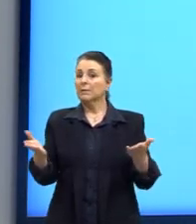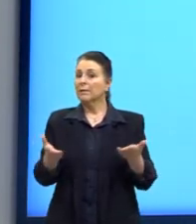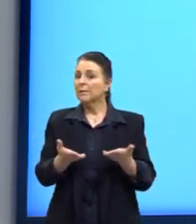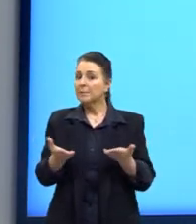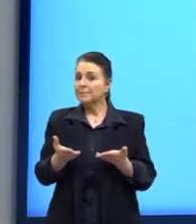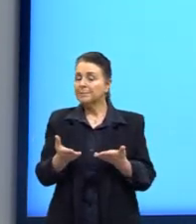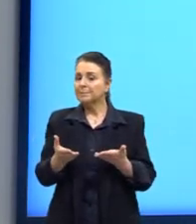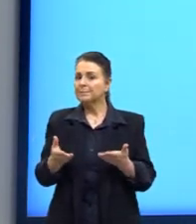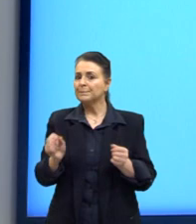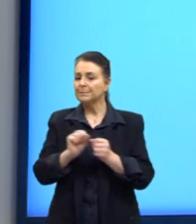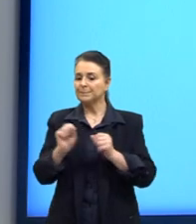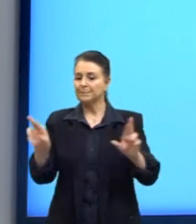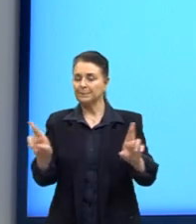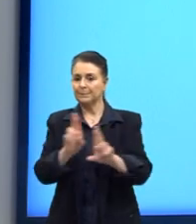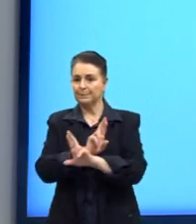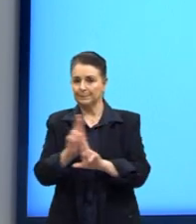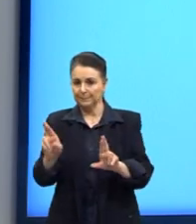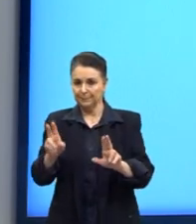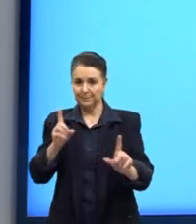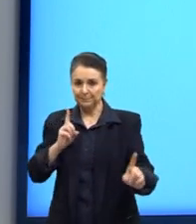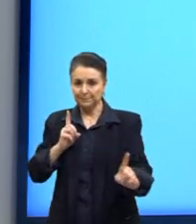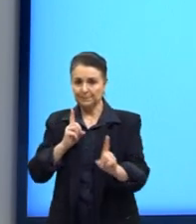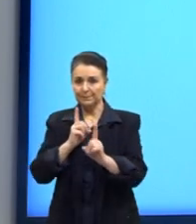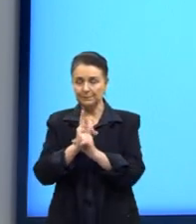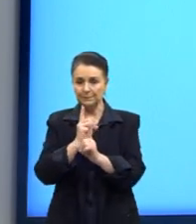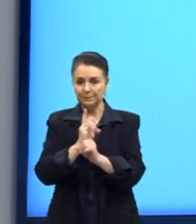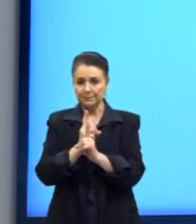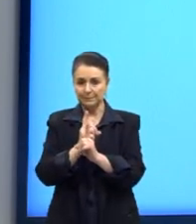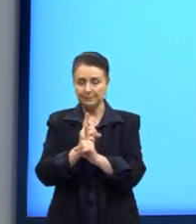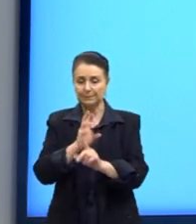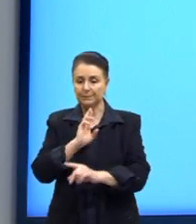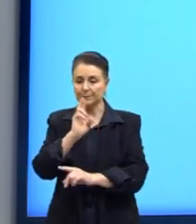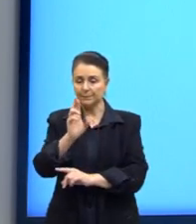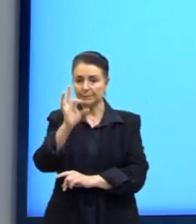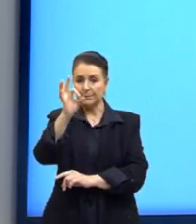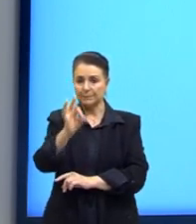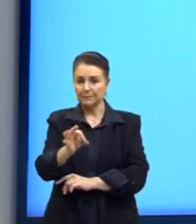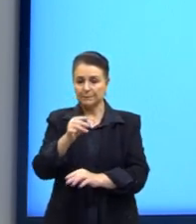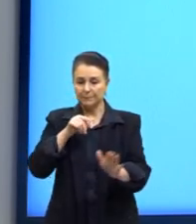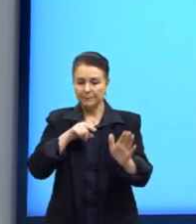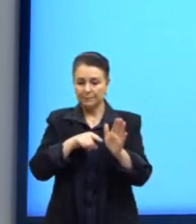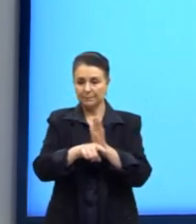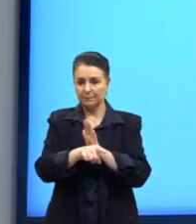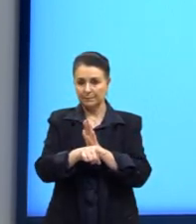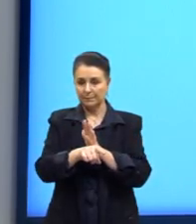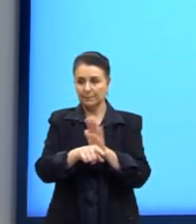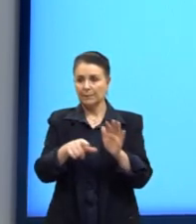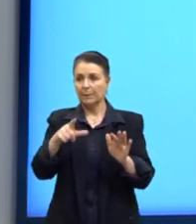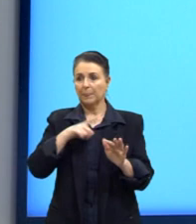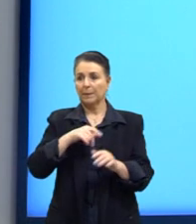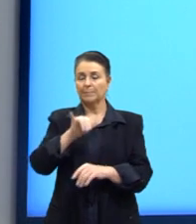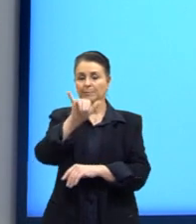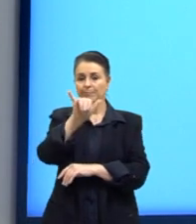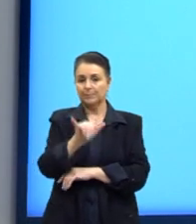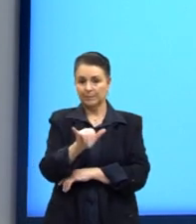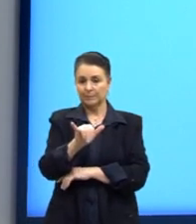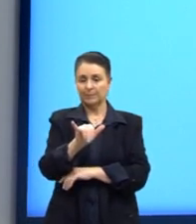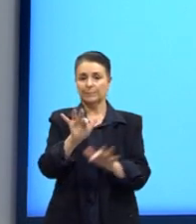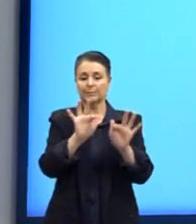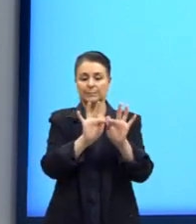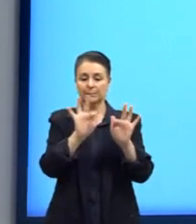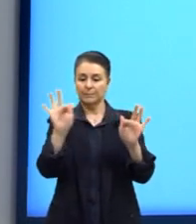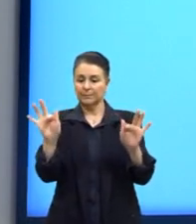relações para chegar no final, para responder a nossa questão, onde nós teremos y em função